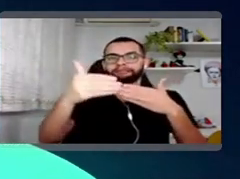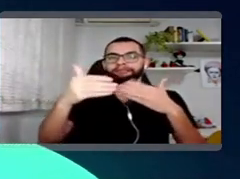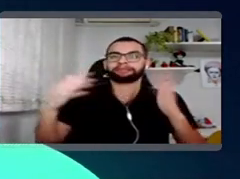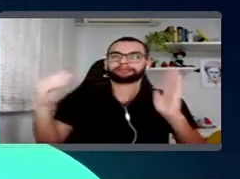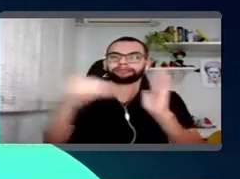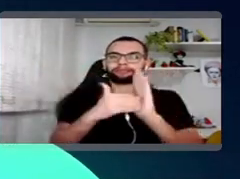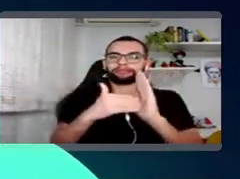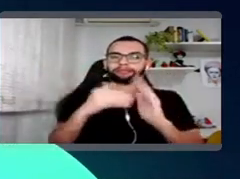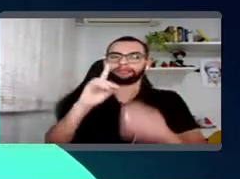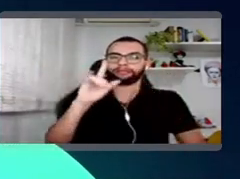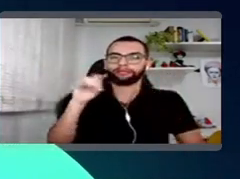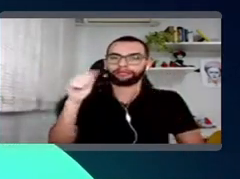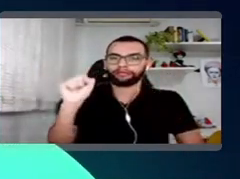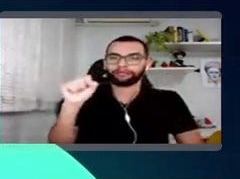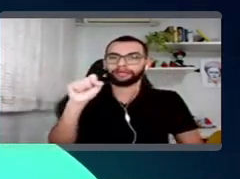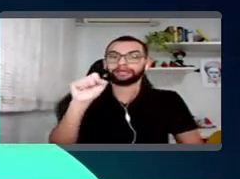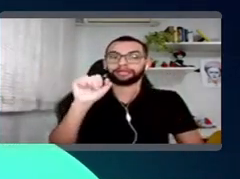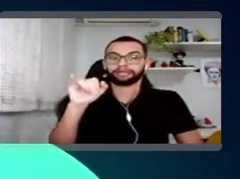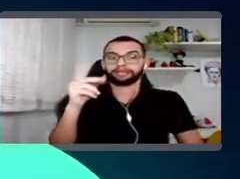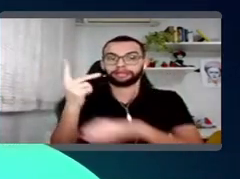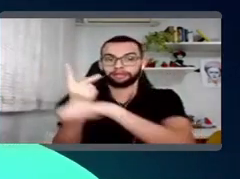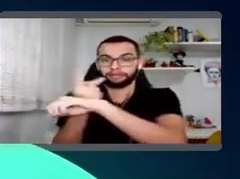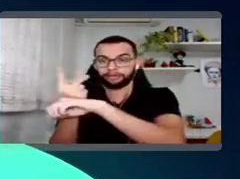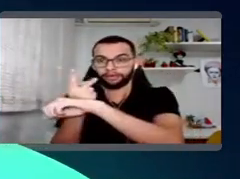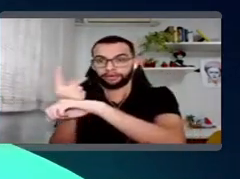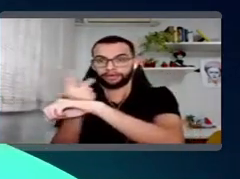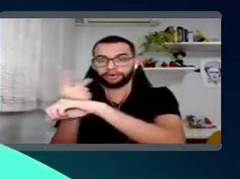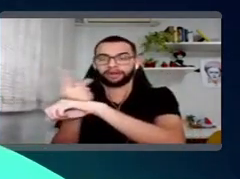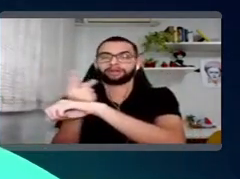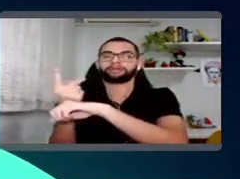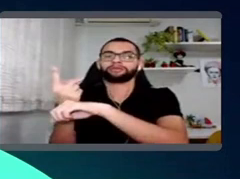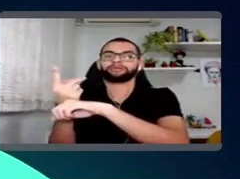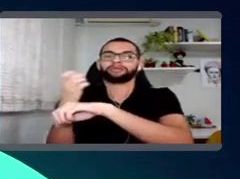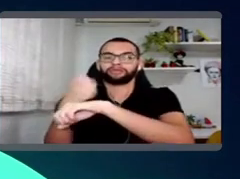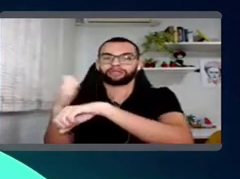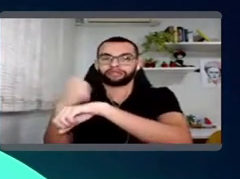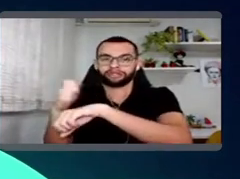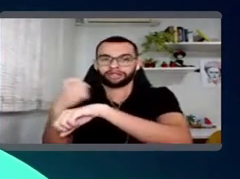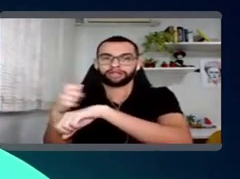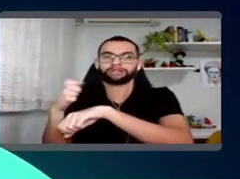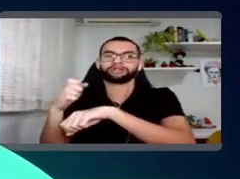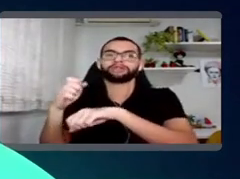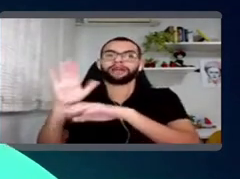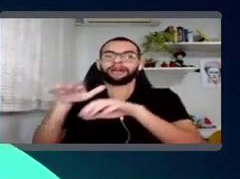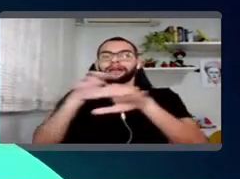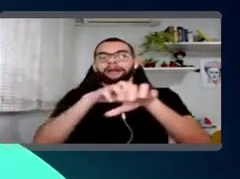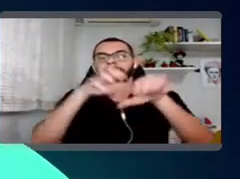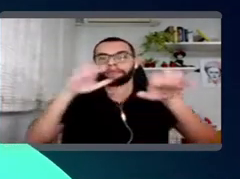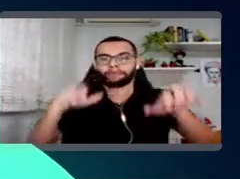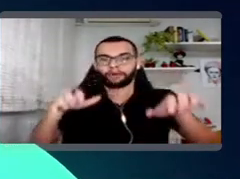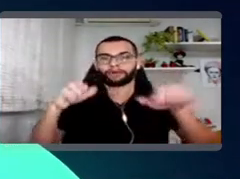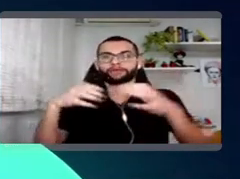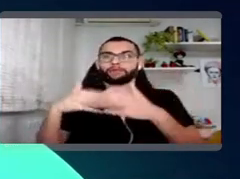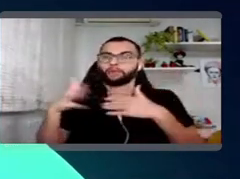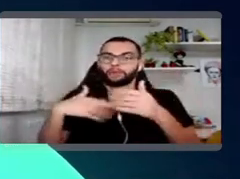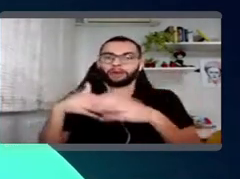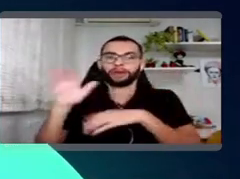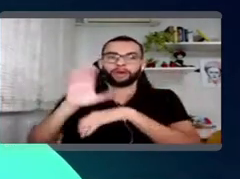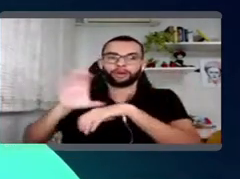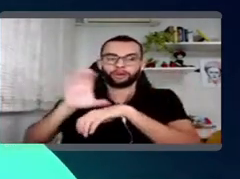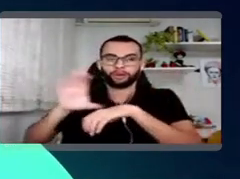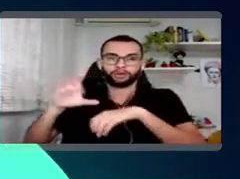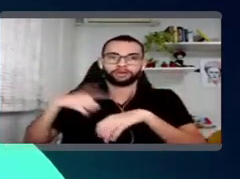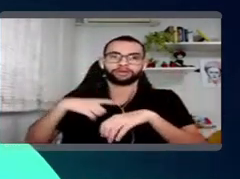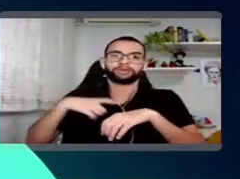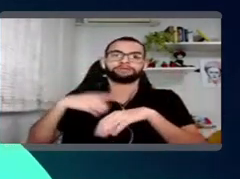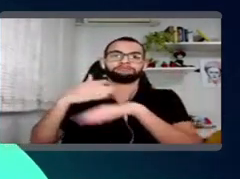buscando o estágio, então, estágio 100% remoto aí para todo o Brasil, qualquer curso. E a gente tem outras portas de entrada, né? Estágio focado